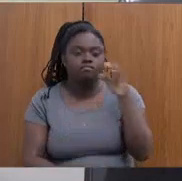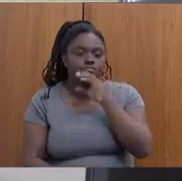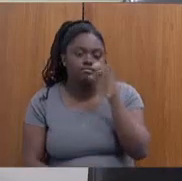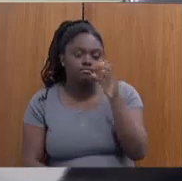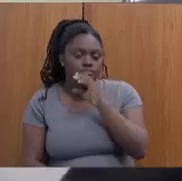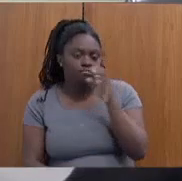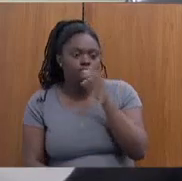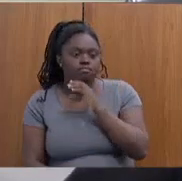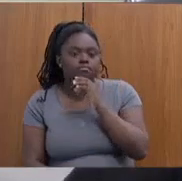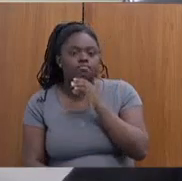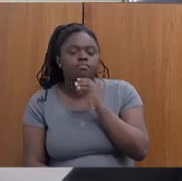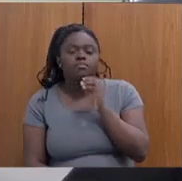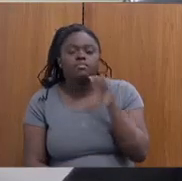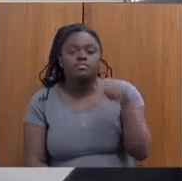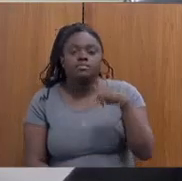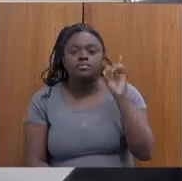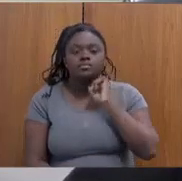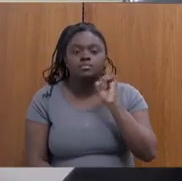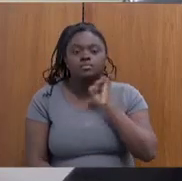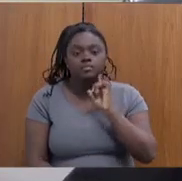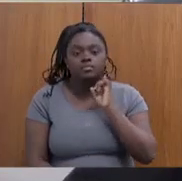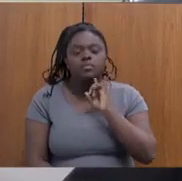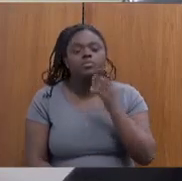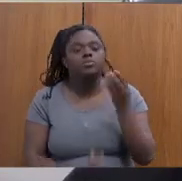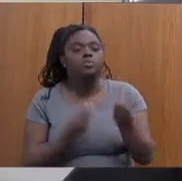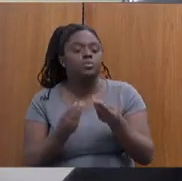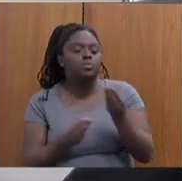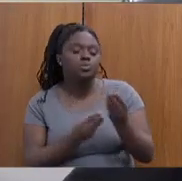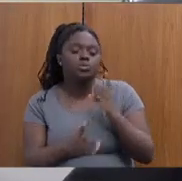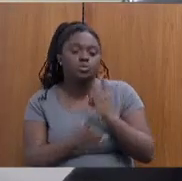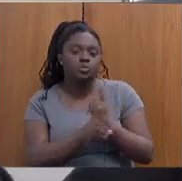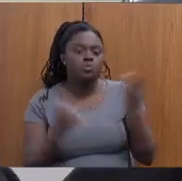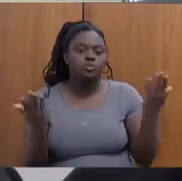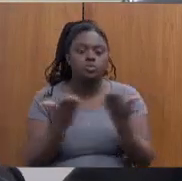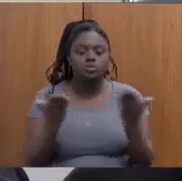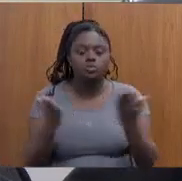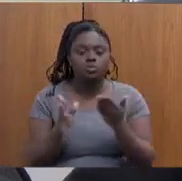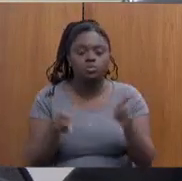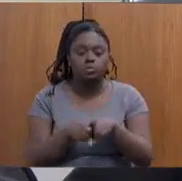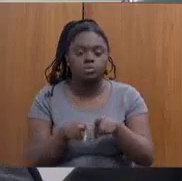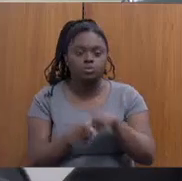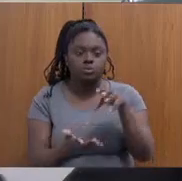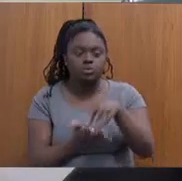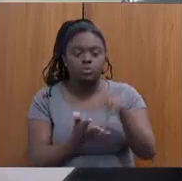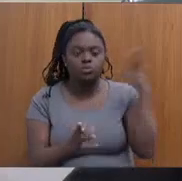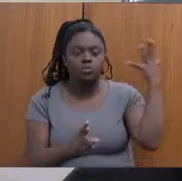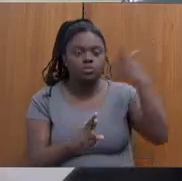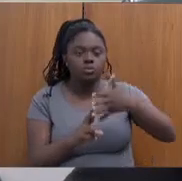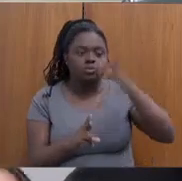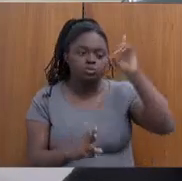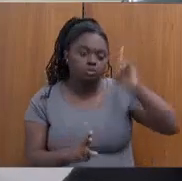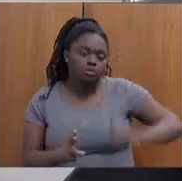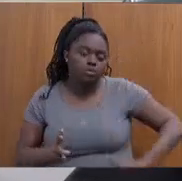emergencial aqui em Minas Gerais, como que elas se encontram nesse momento e o sede de referência dos direitos humanos.